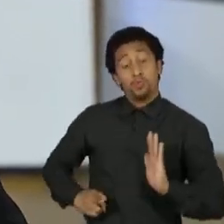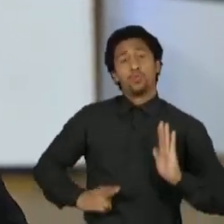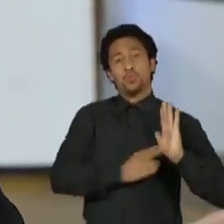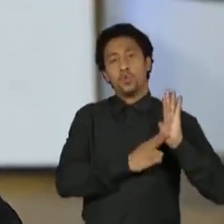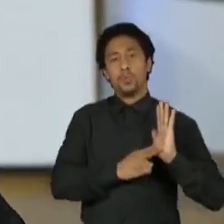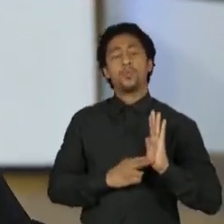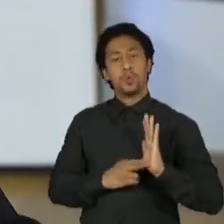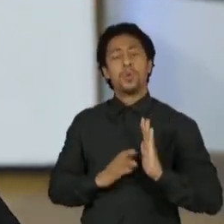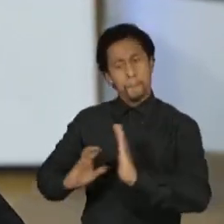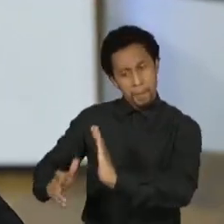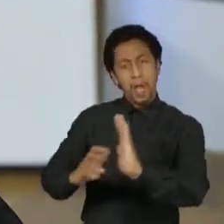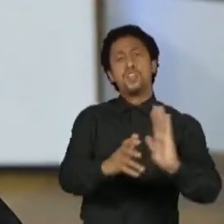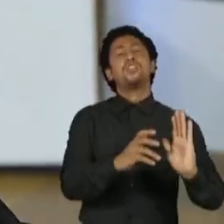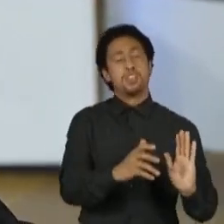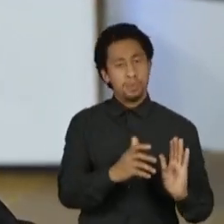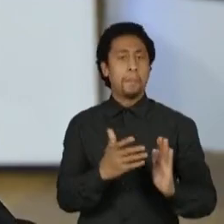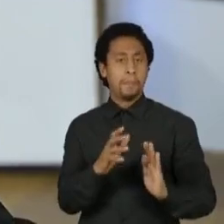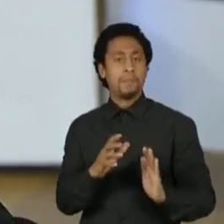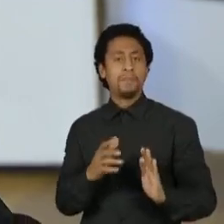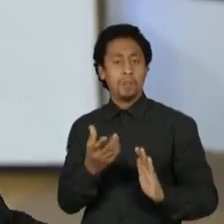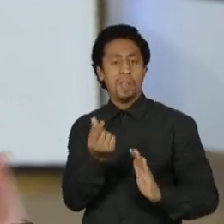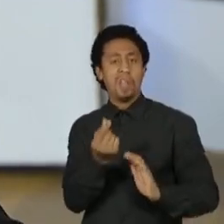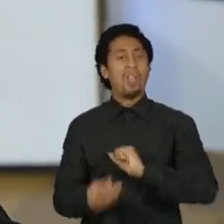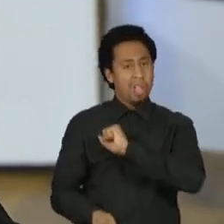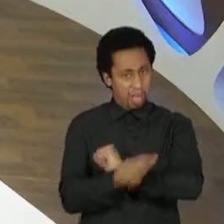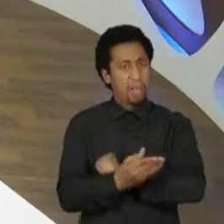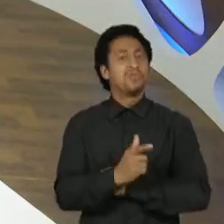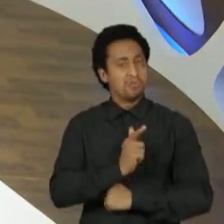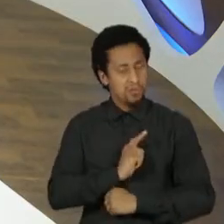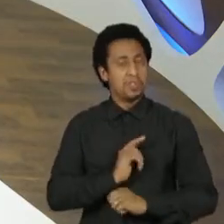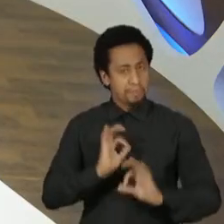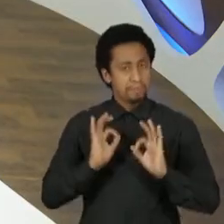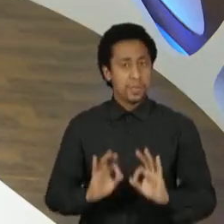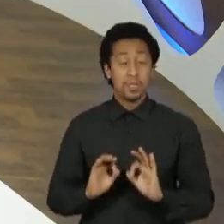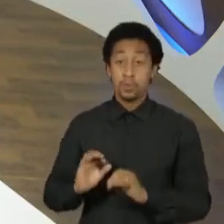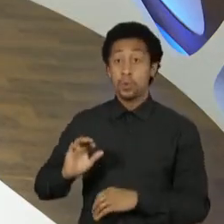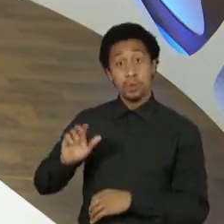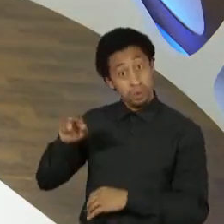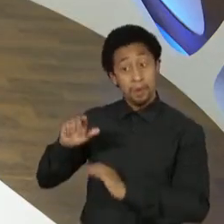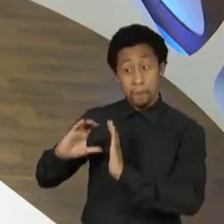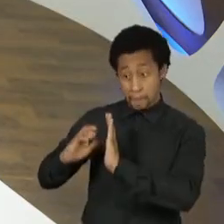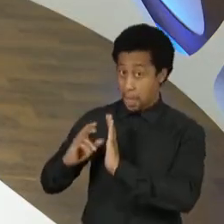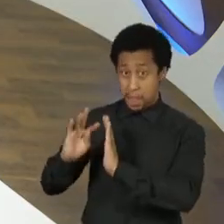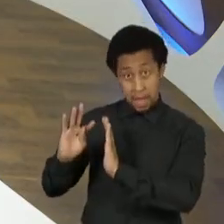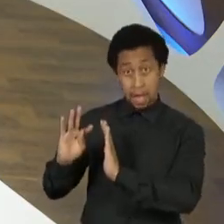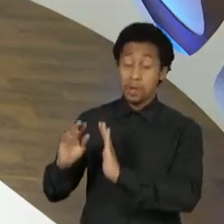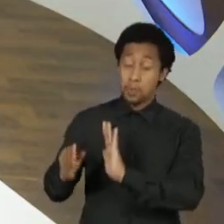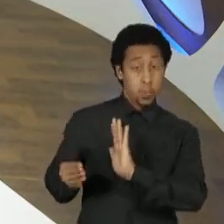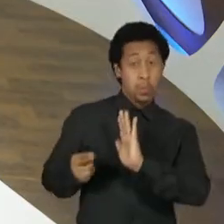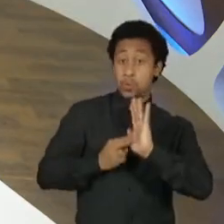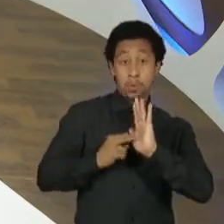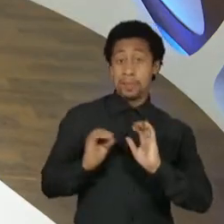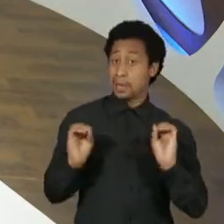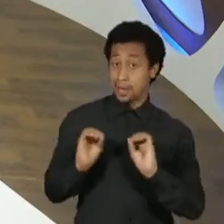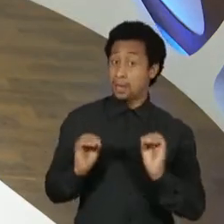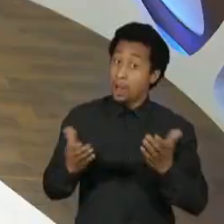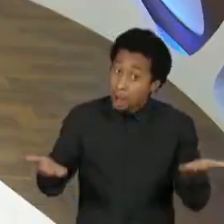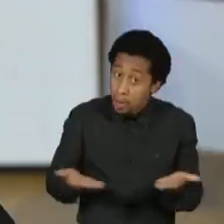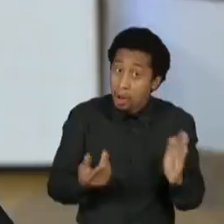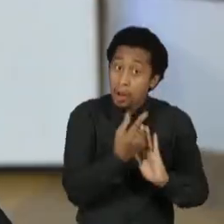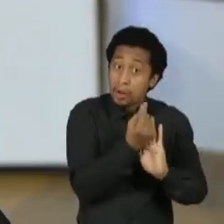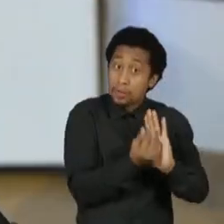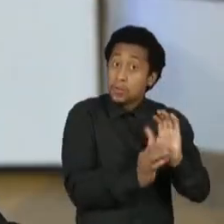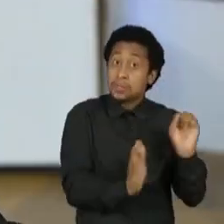hoje nega que houve esse escândalo. E depois, agora, hoje nós temos o orçamento secreto também com